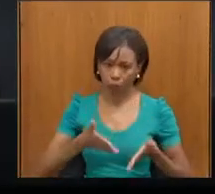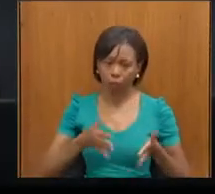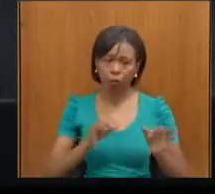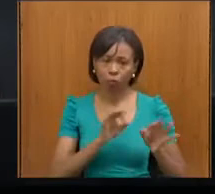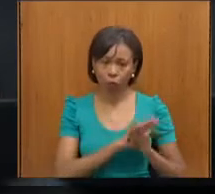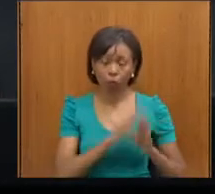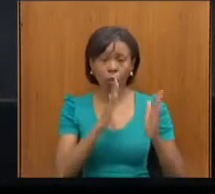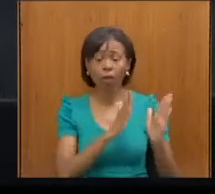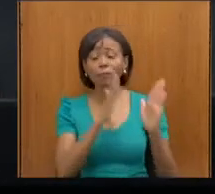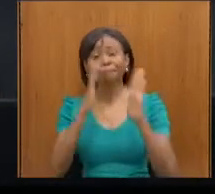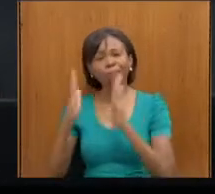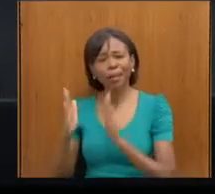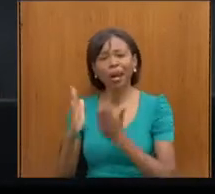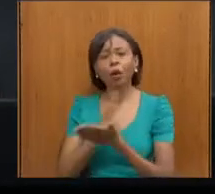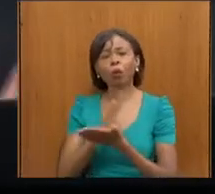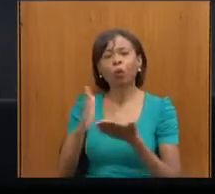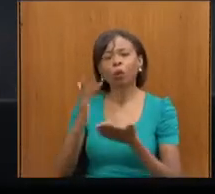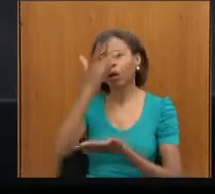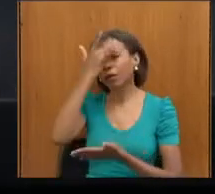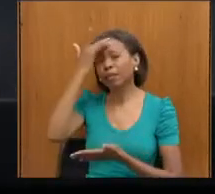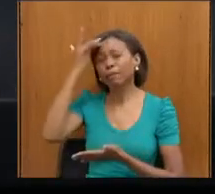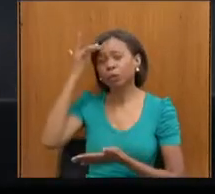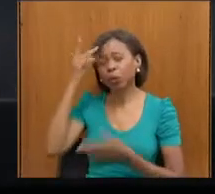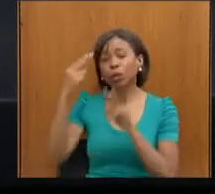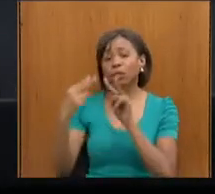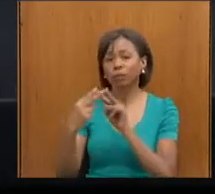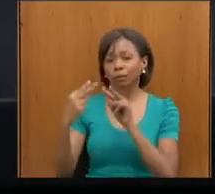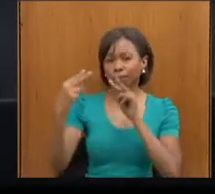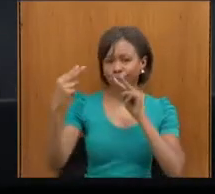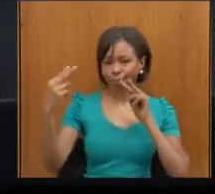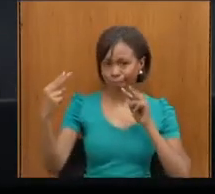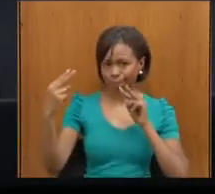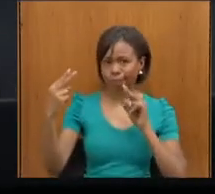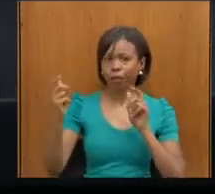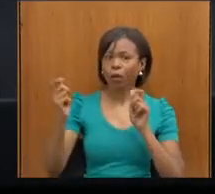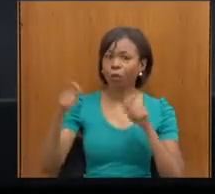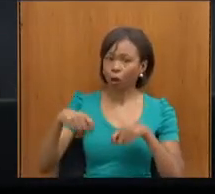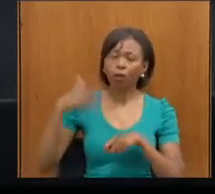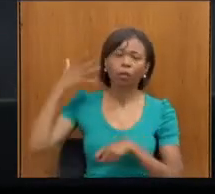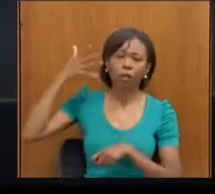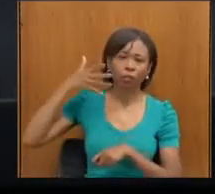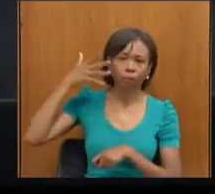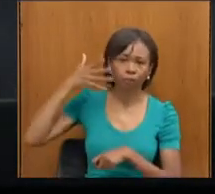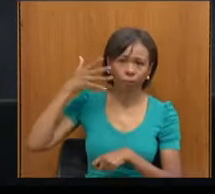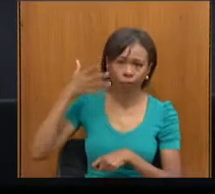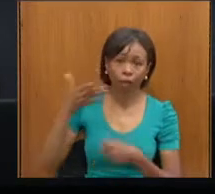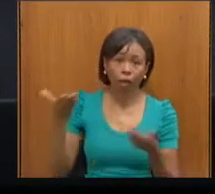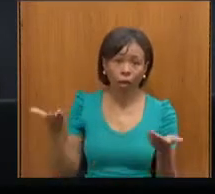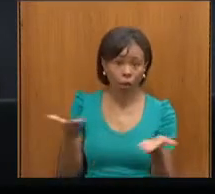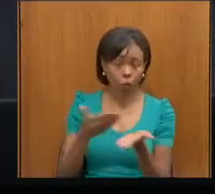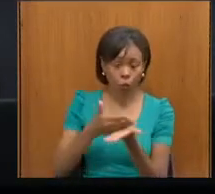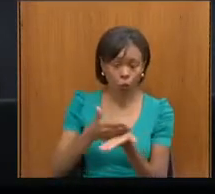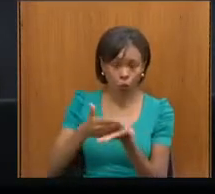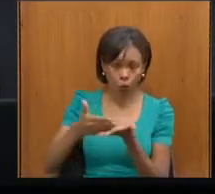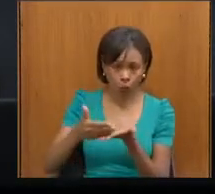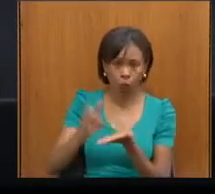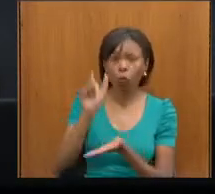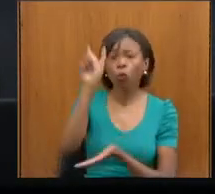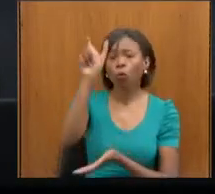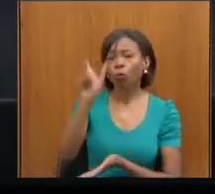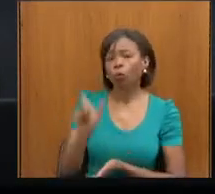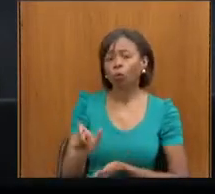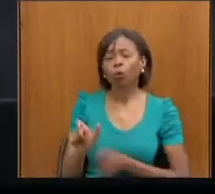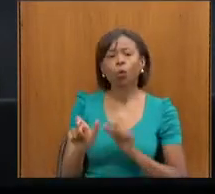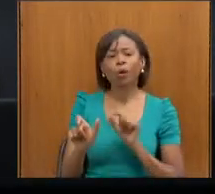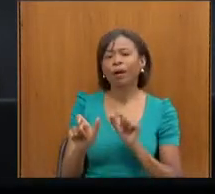vou passar aqui para algumas pessoas que estão de forma virtual, quero iniciar aqui com a nossa